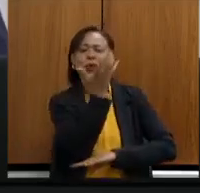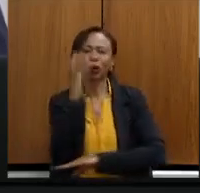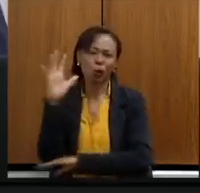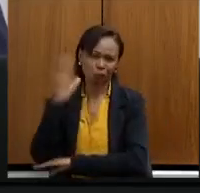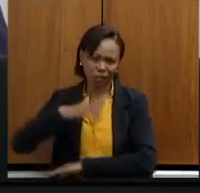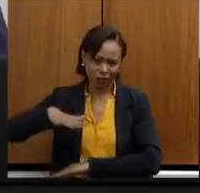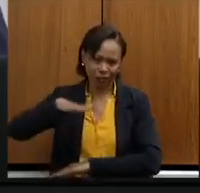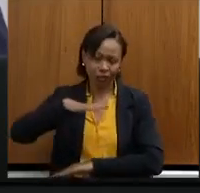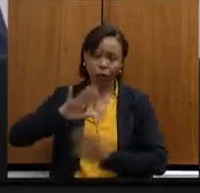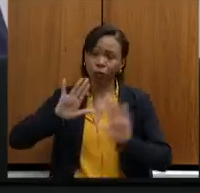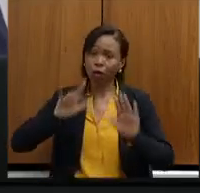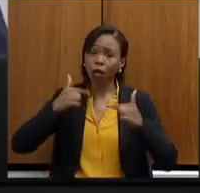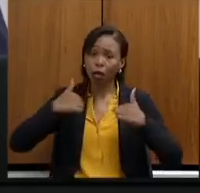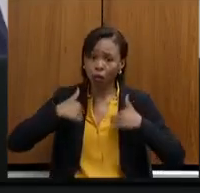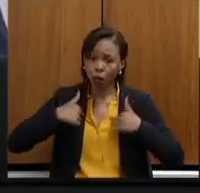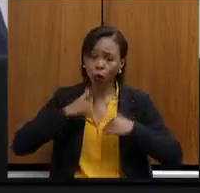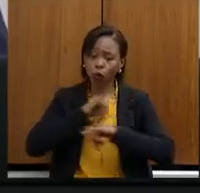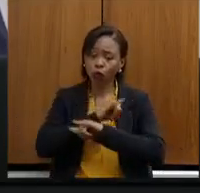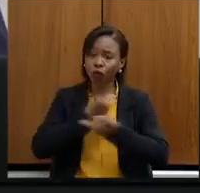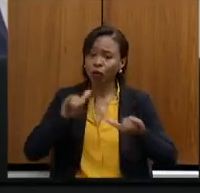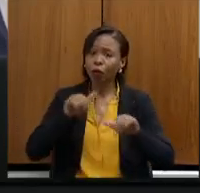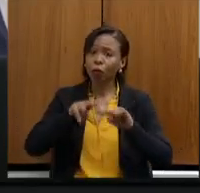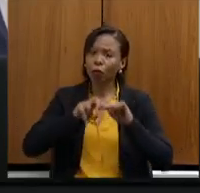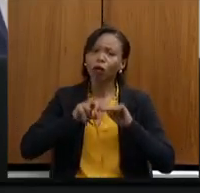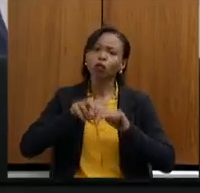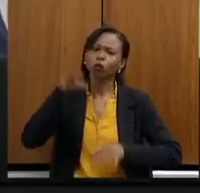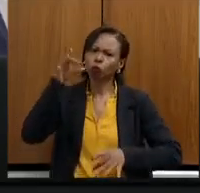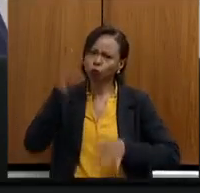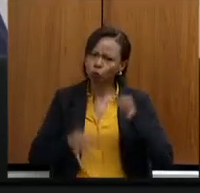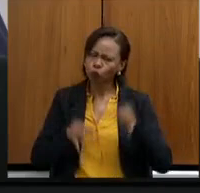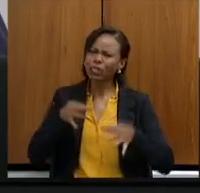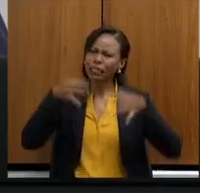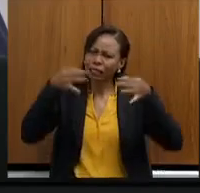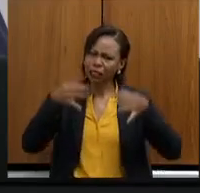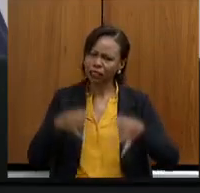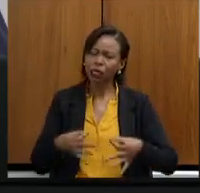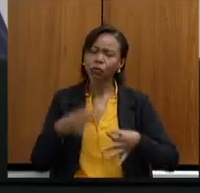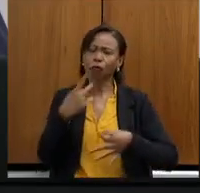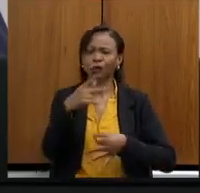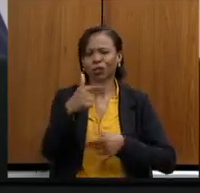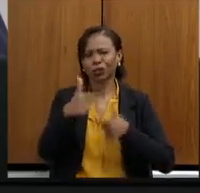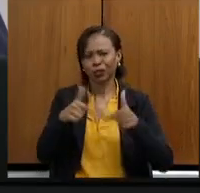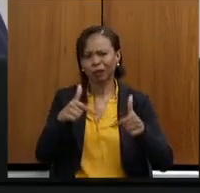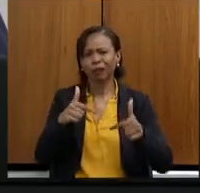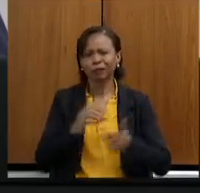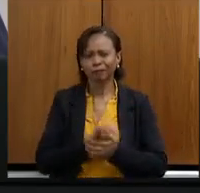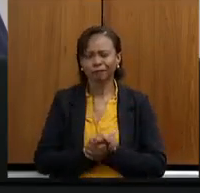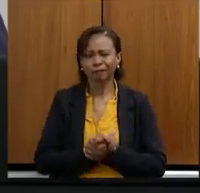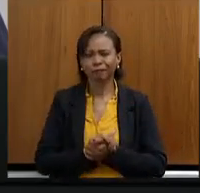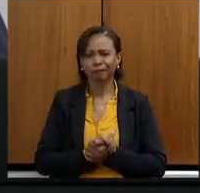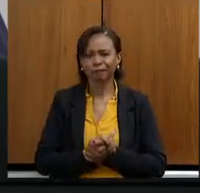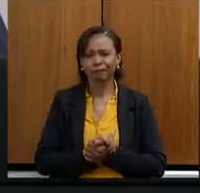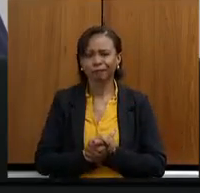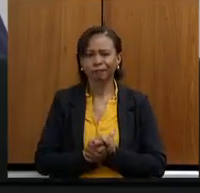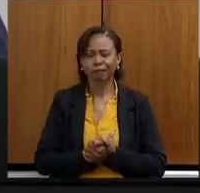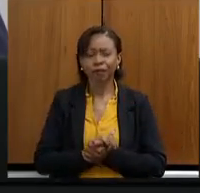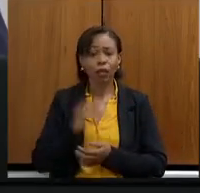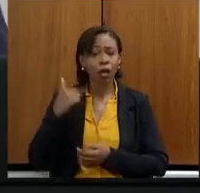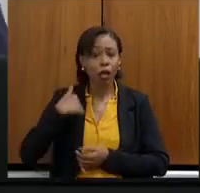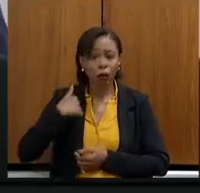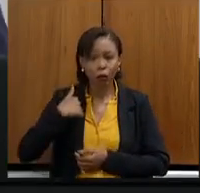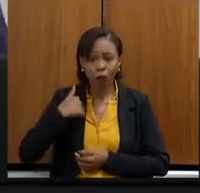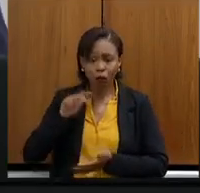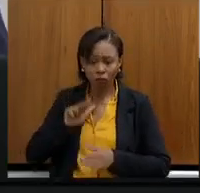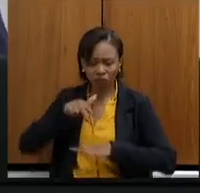o que eu estou fazendo é por justiça, por justiça e pelo trabalho de vocês. Então, vocês podem ter certeza, em nenhum momento eu vou subir nessa